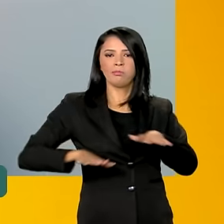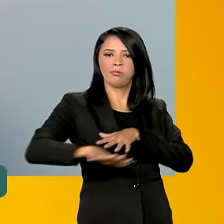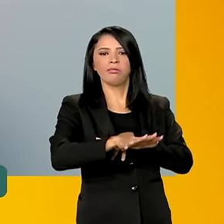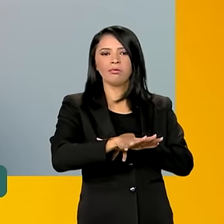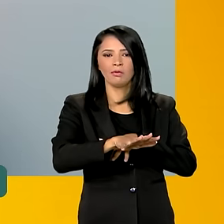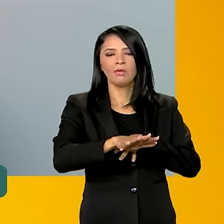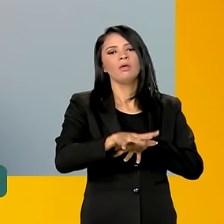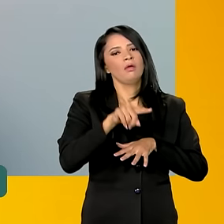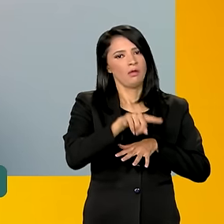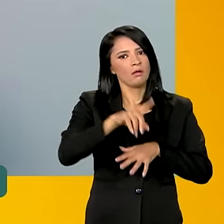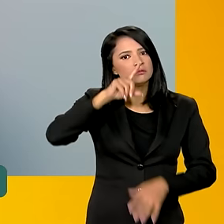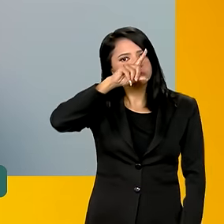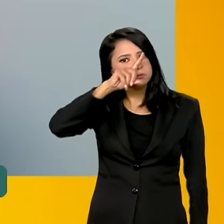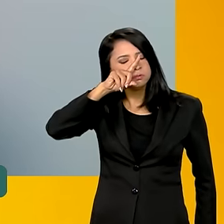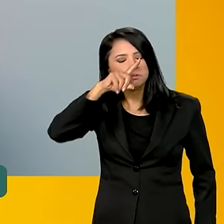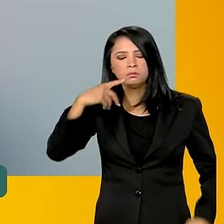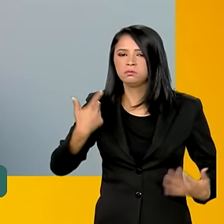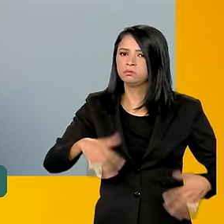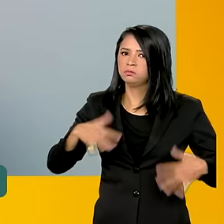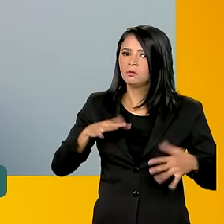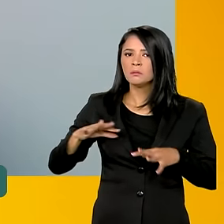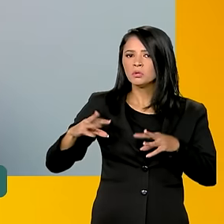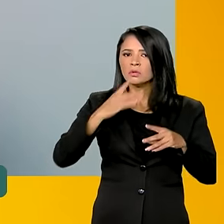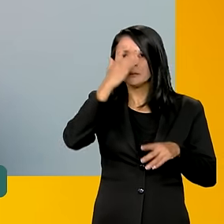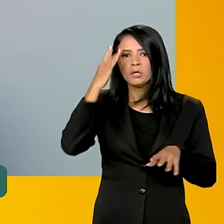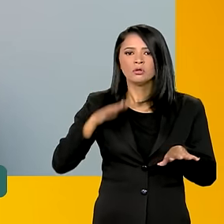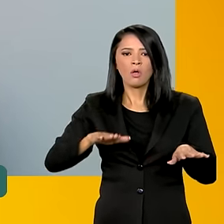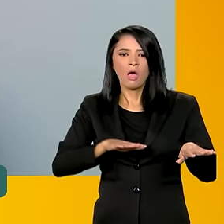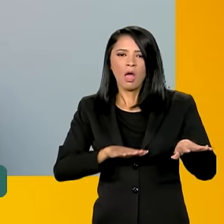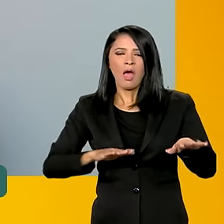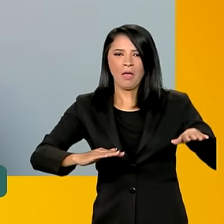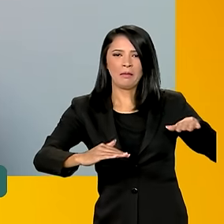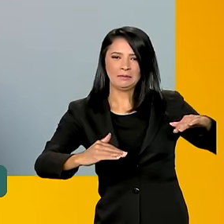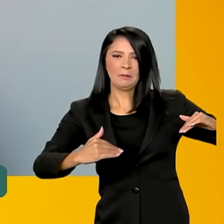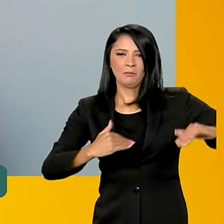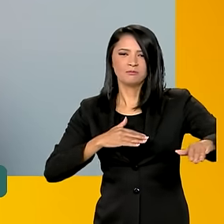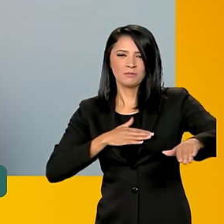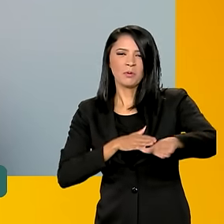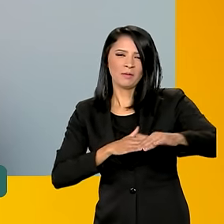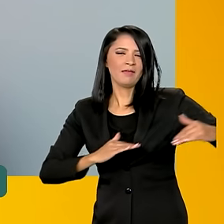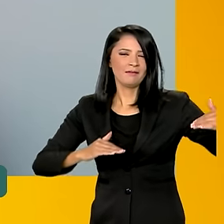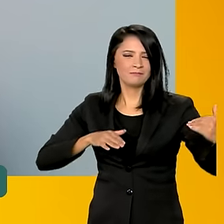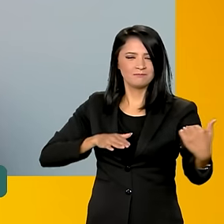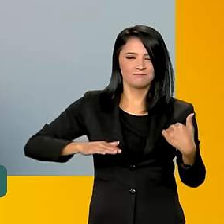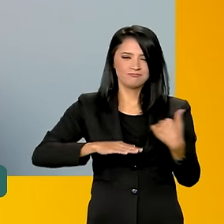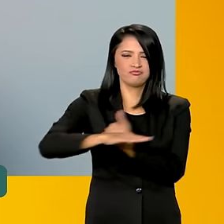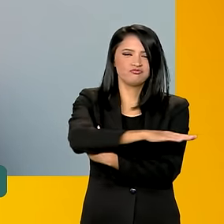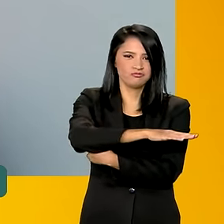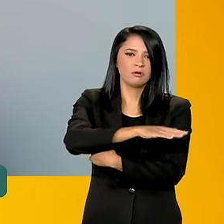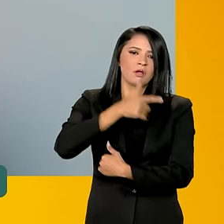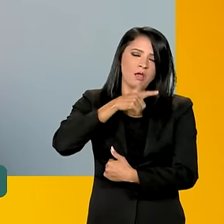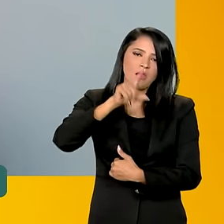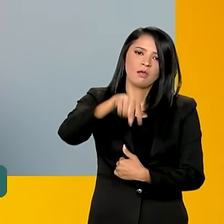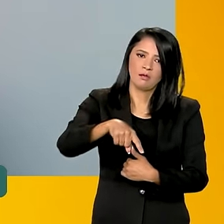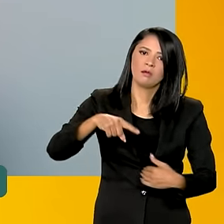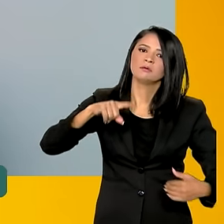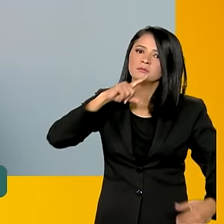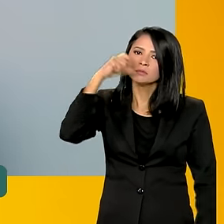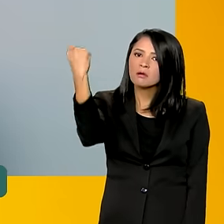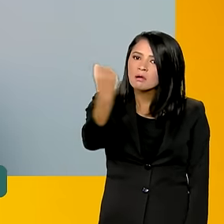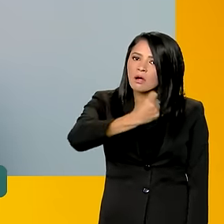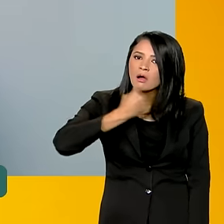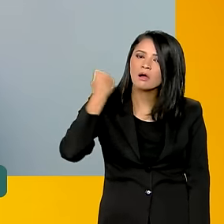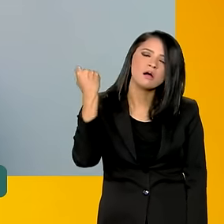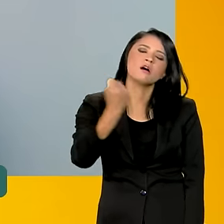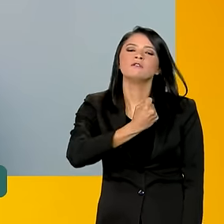representa um grande risco para todos os usuários da via. Por ser uma infração gravíssima, uma